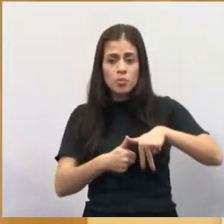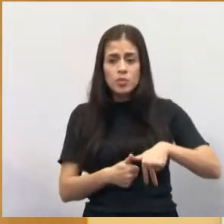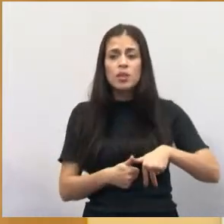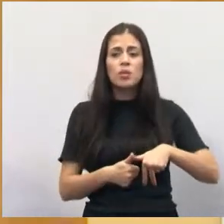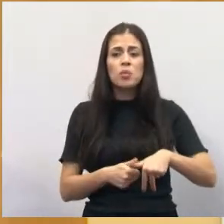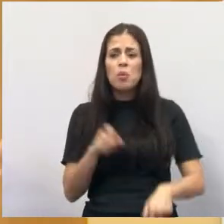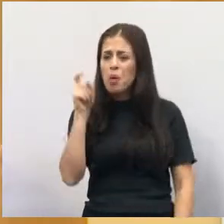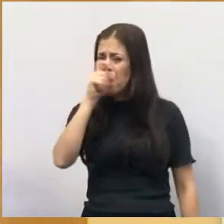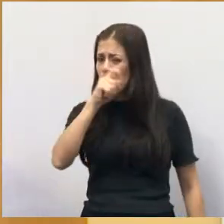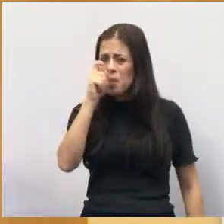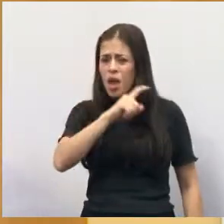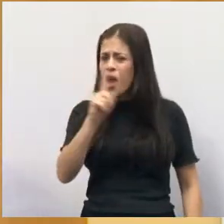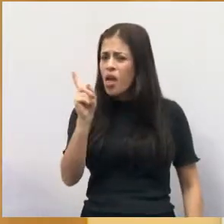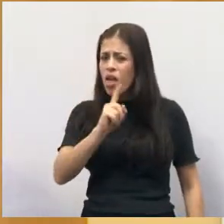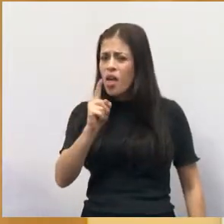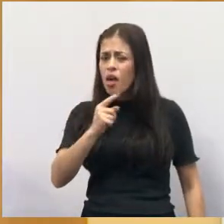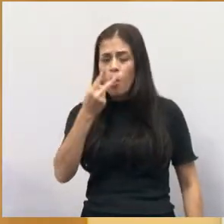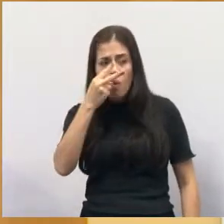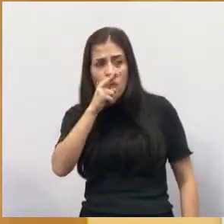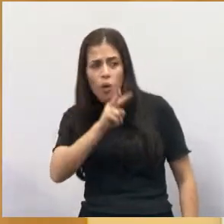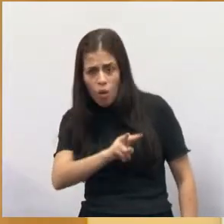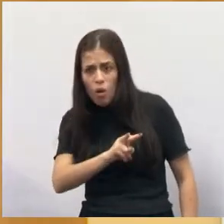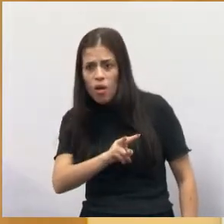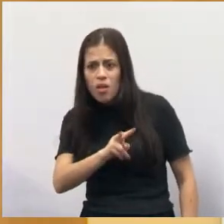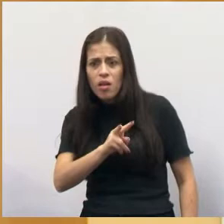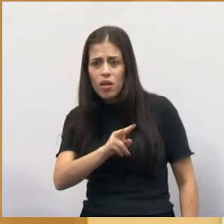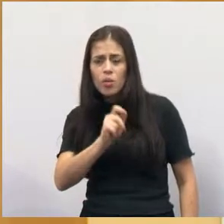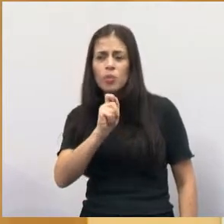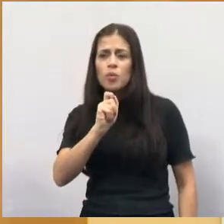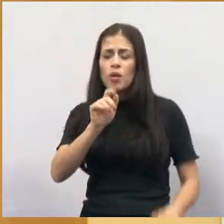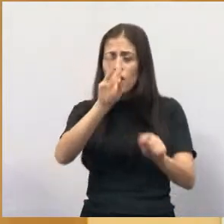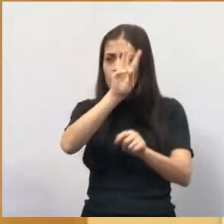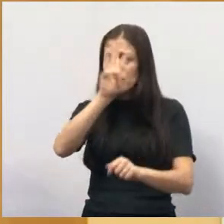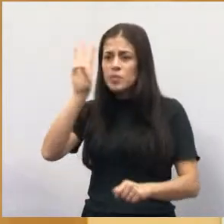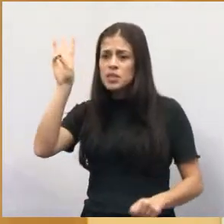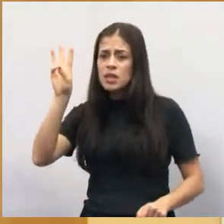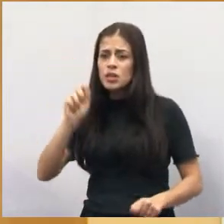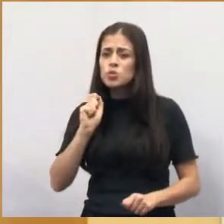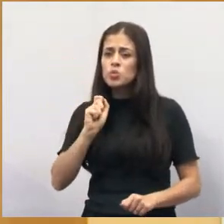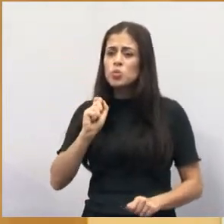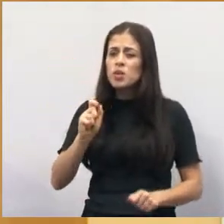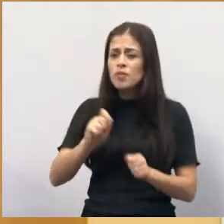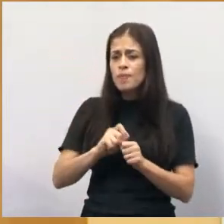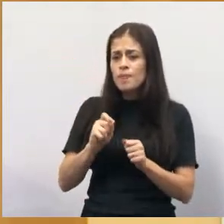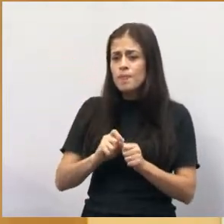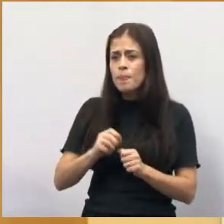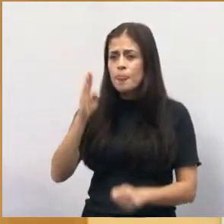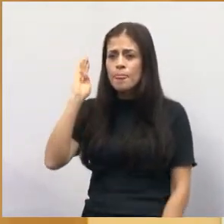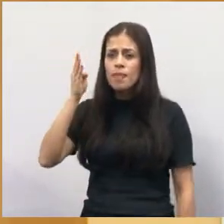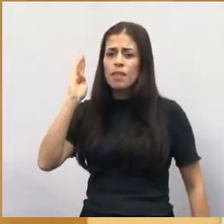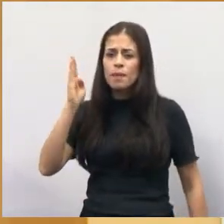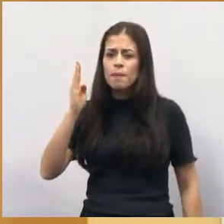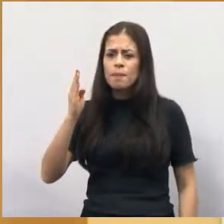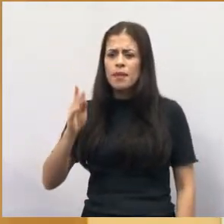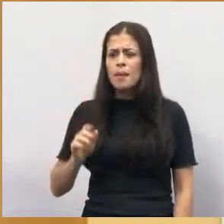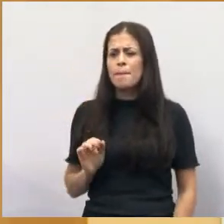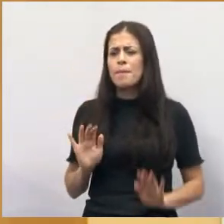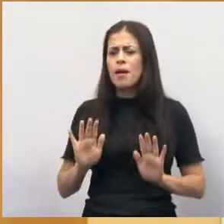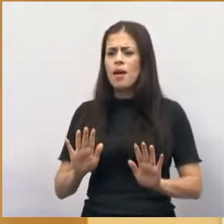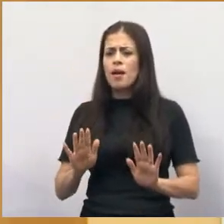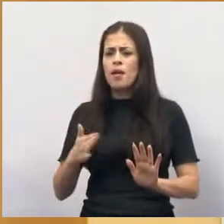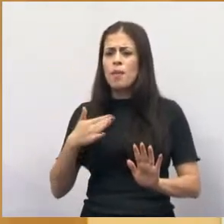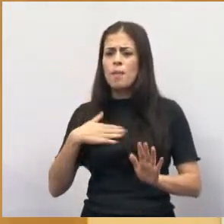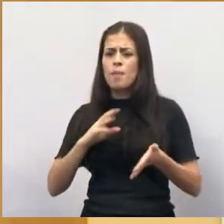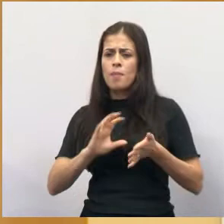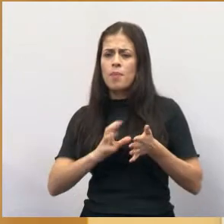o que o Ortiz Júnior fez em Taubaté. Então, espera aí, do meu partido eu não olho e dos outros eu olho?